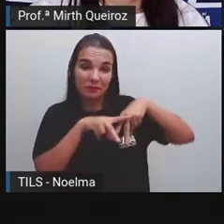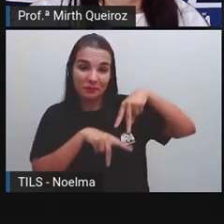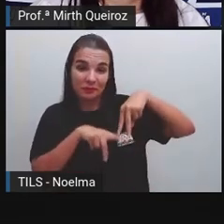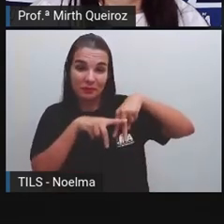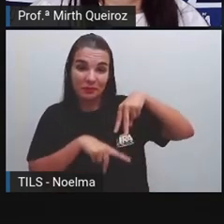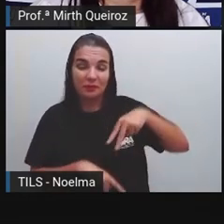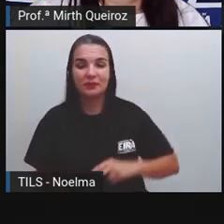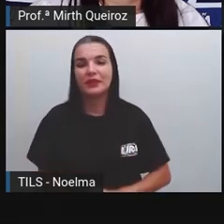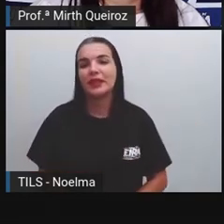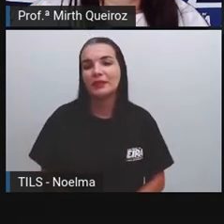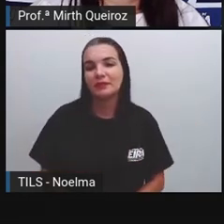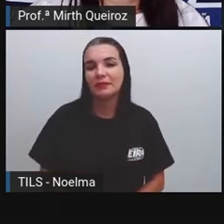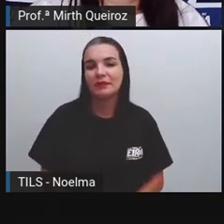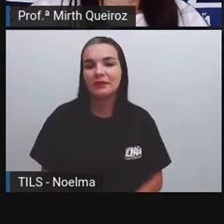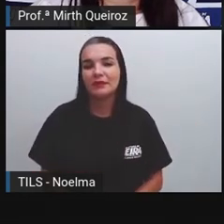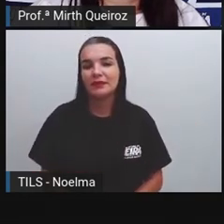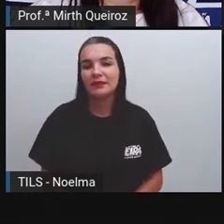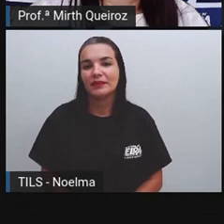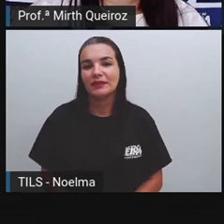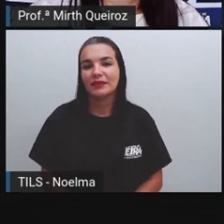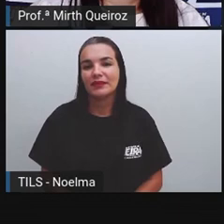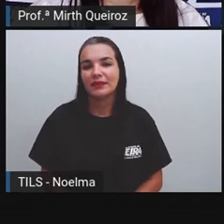Eu posso colocar ela aqui.